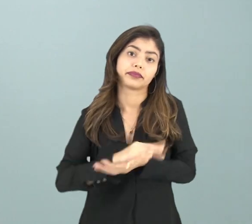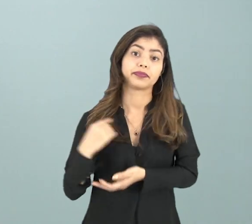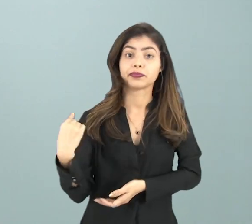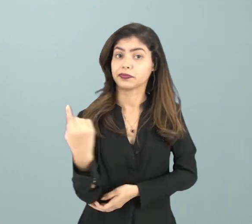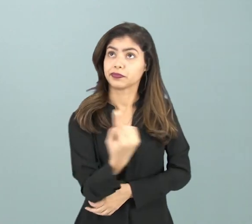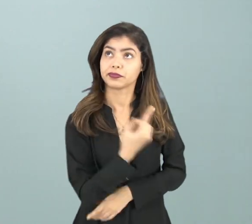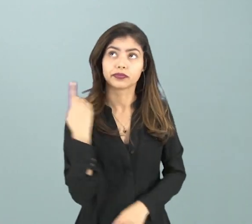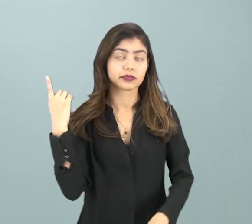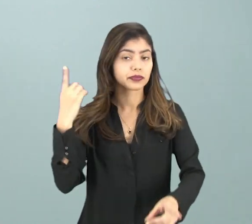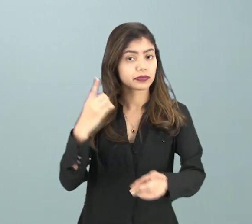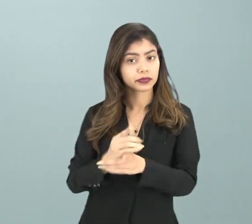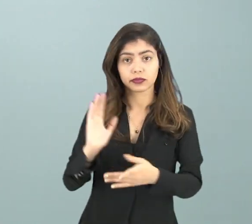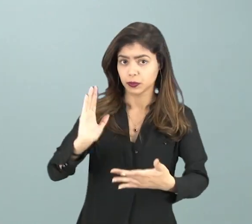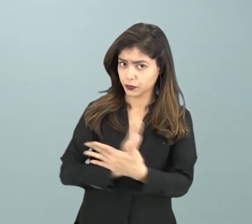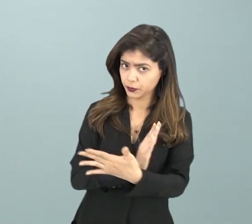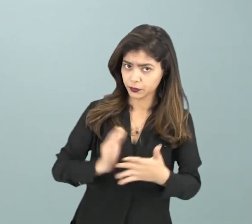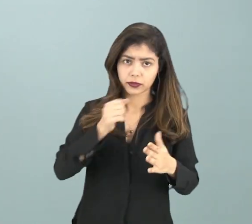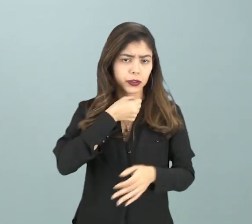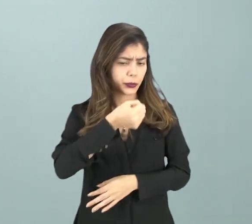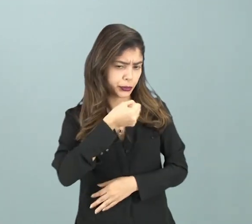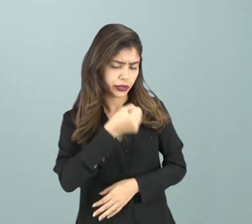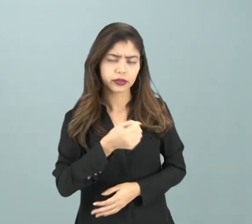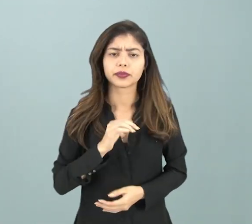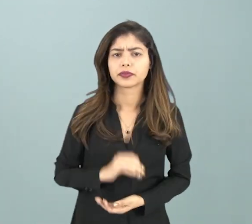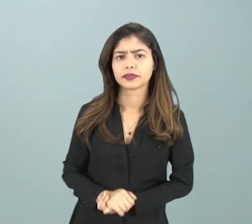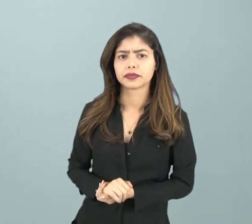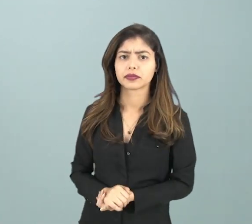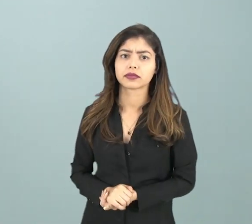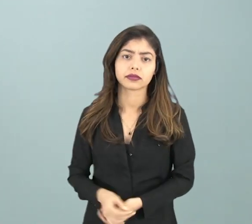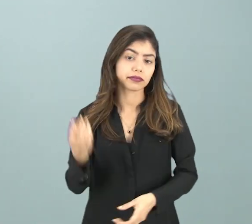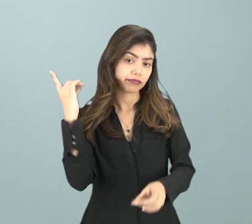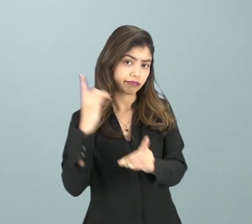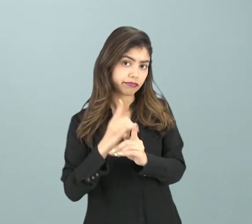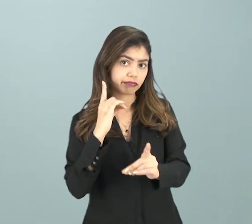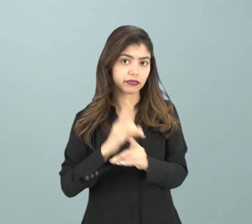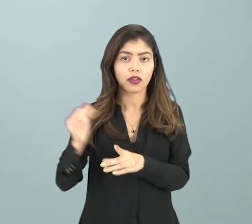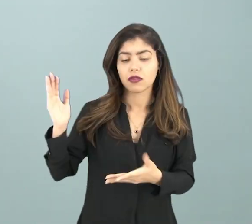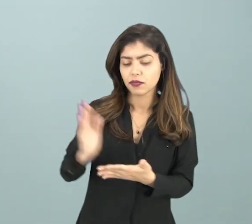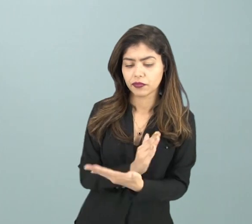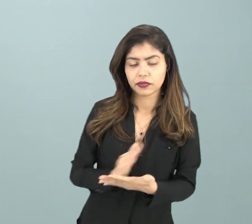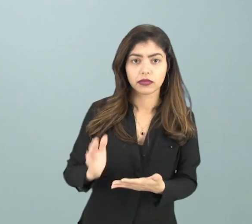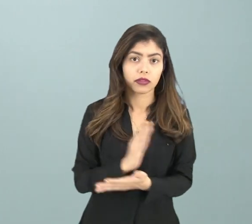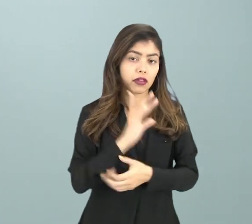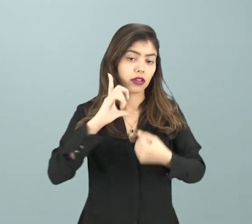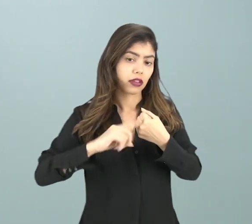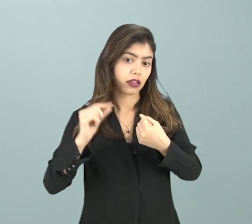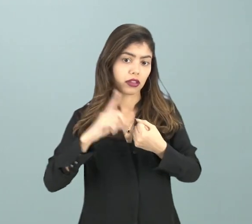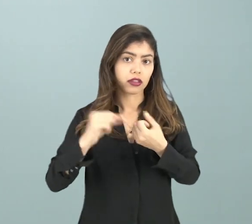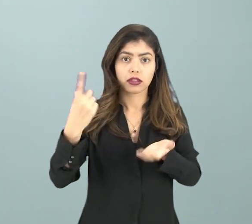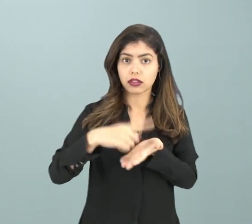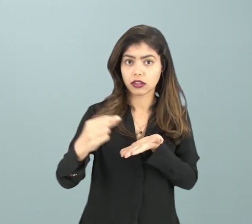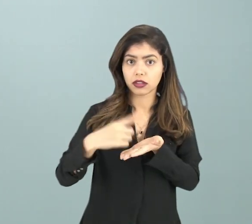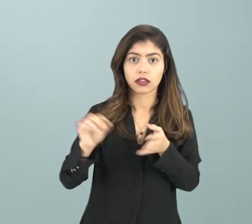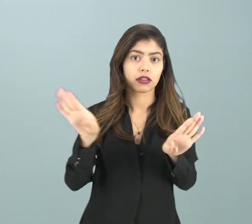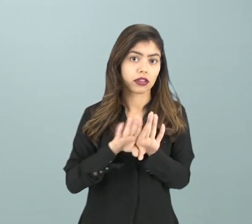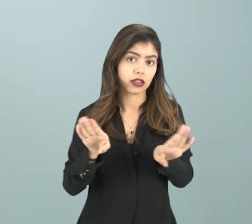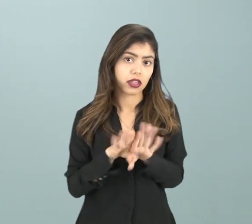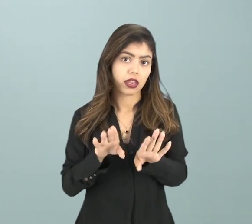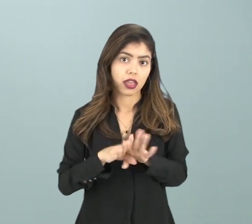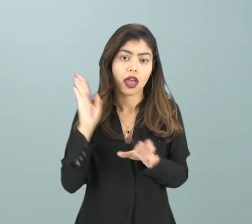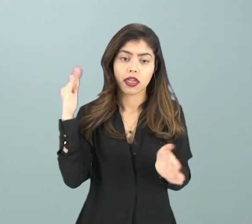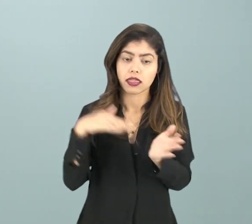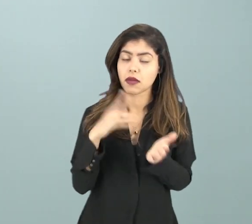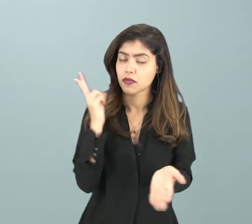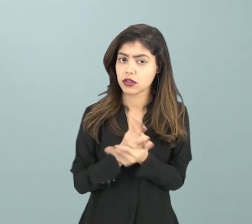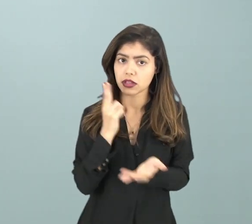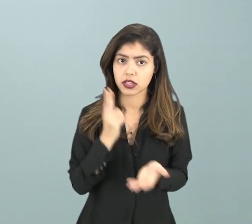nós encontramos em algumas reportagens, encontramos em alguns artigos e até mesmo em